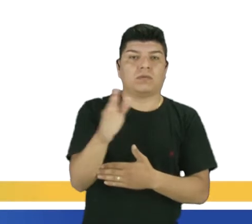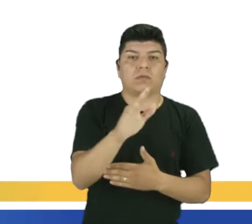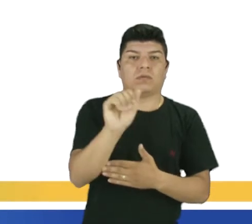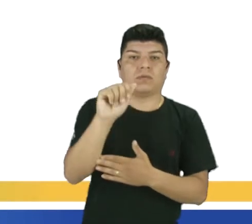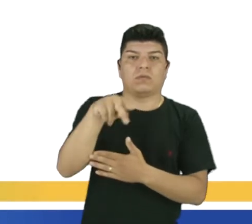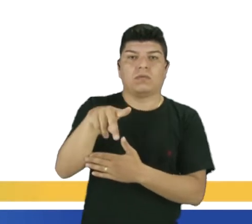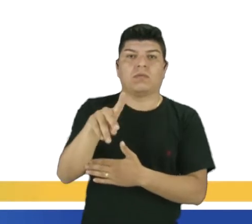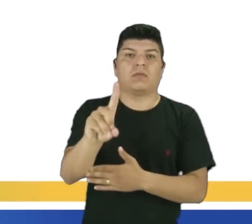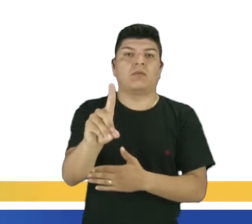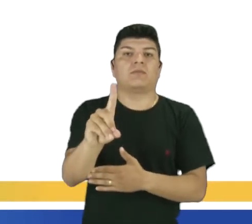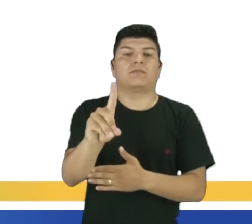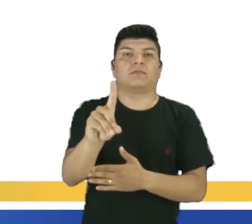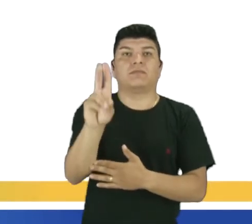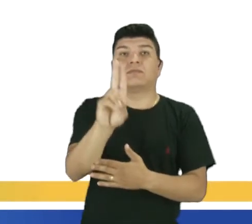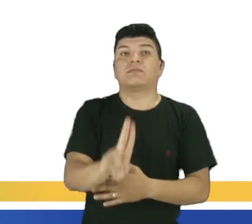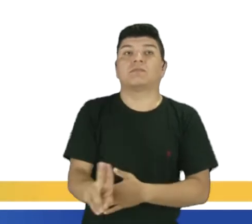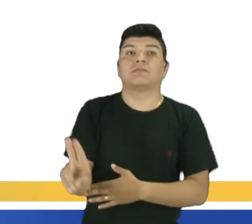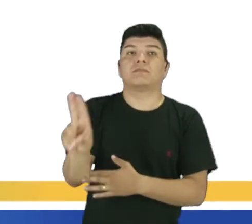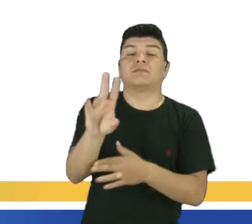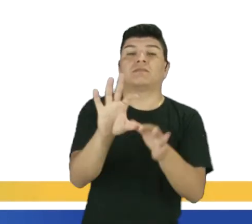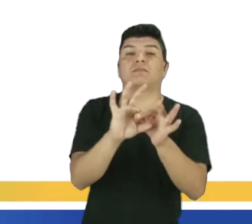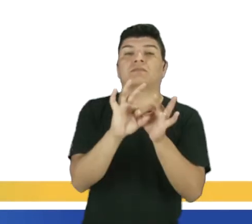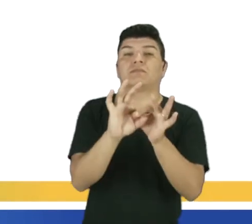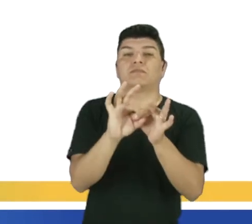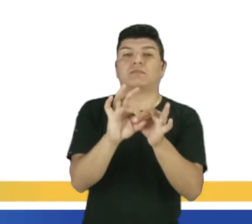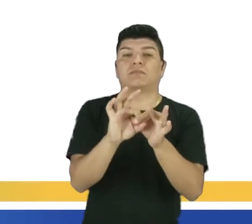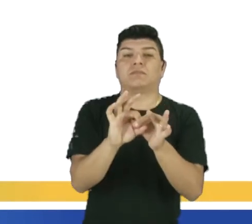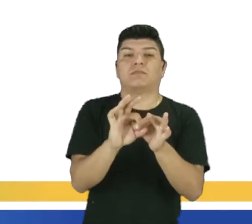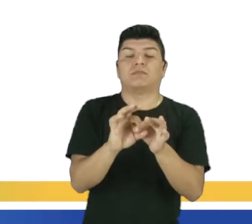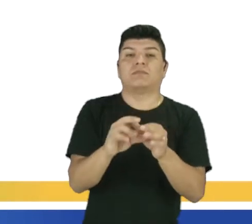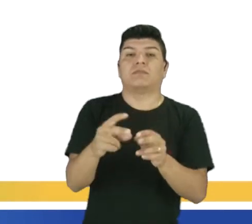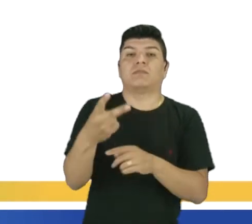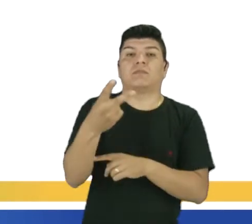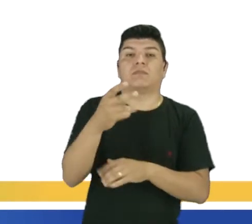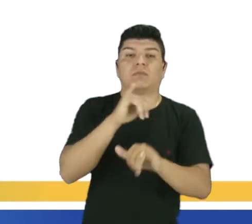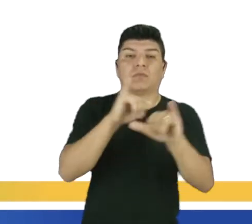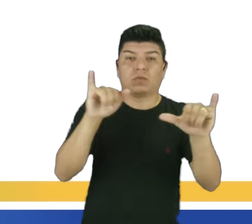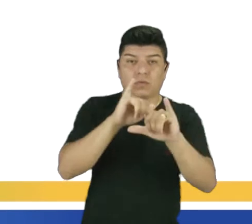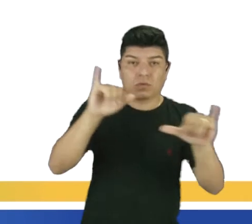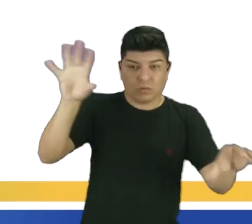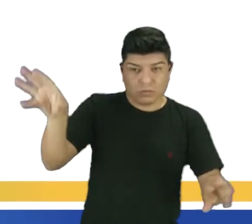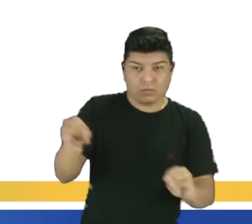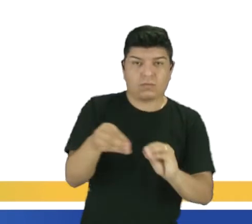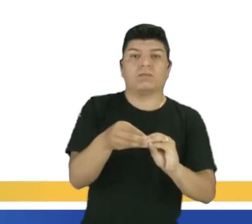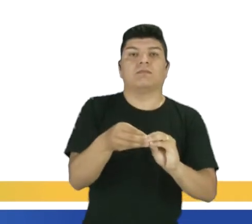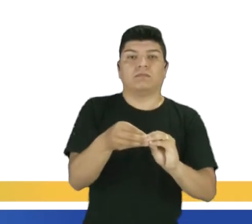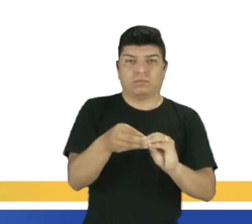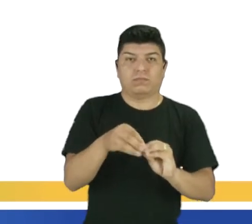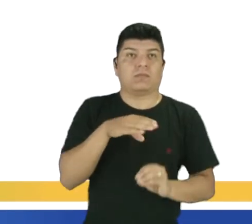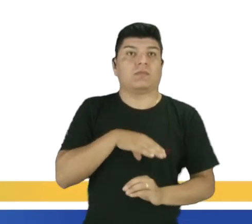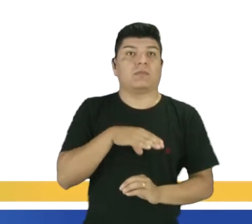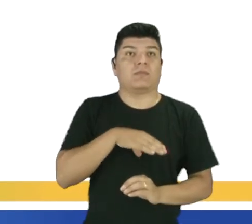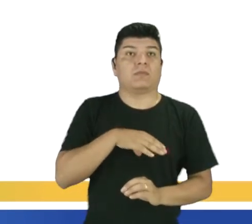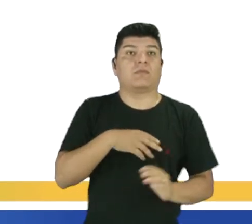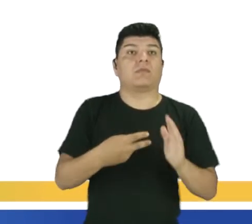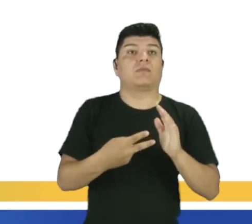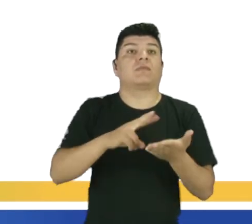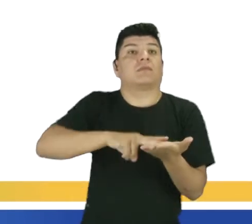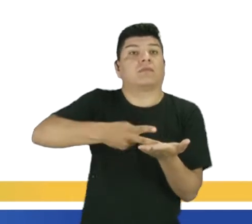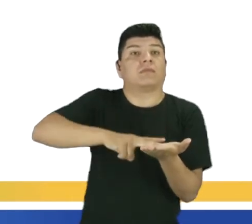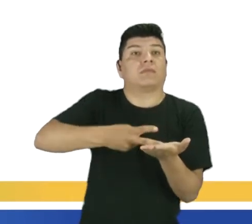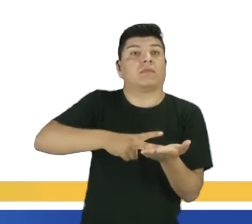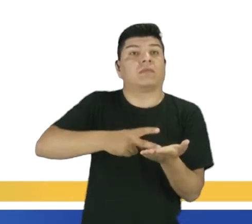and. Elas são usadas para ligar duas informações que se completam. E em português a tradução é